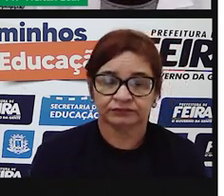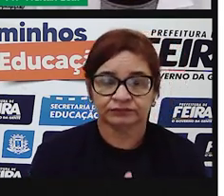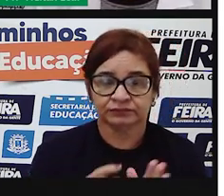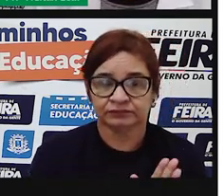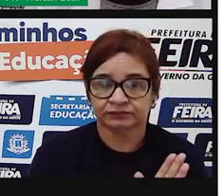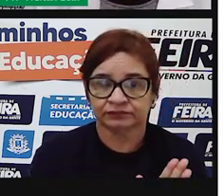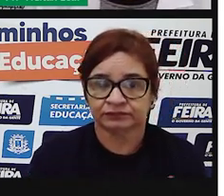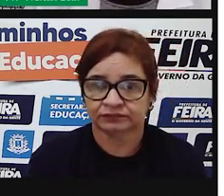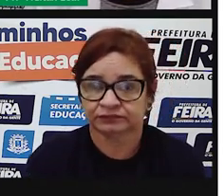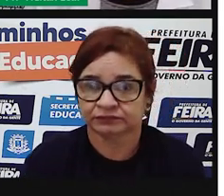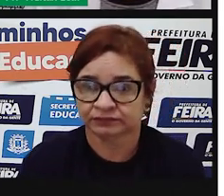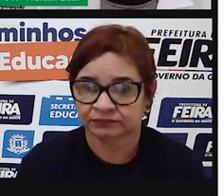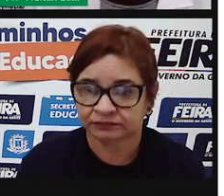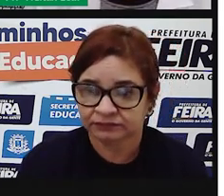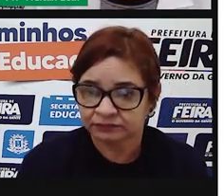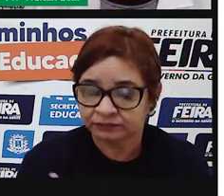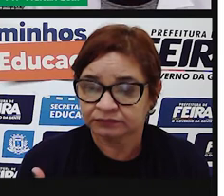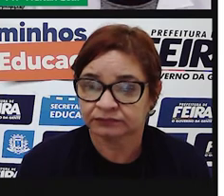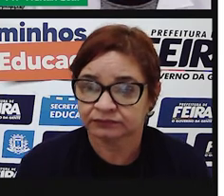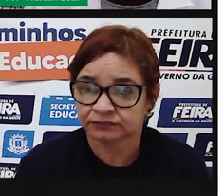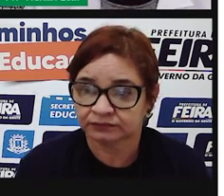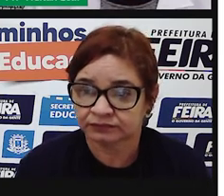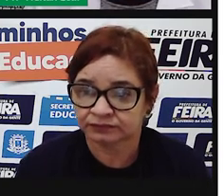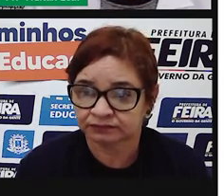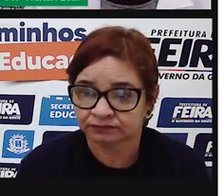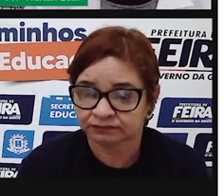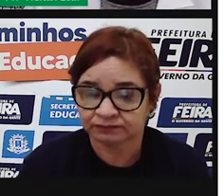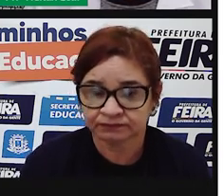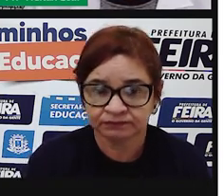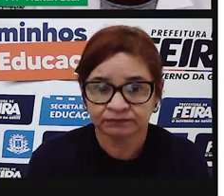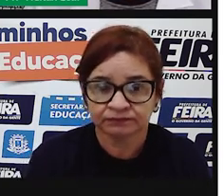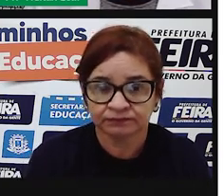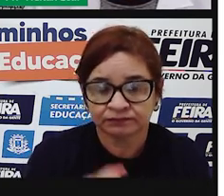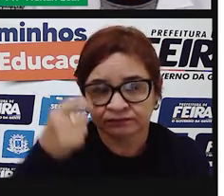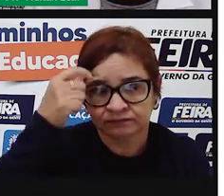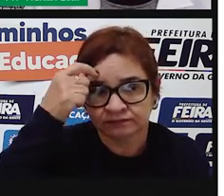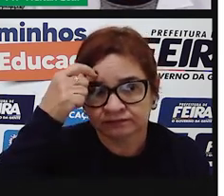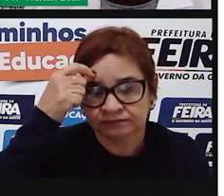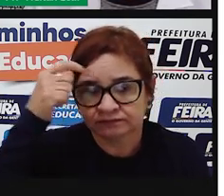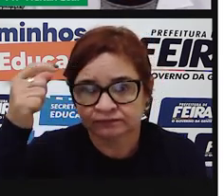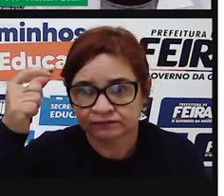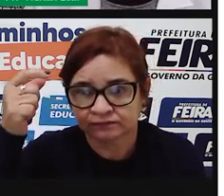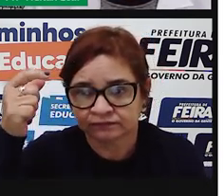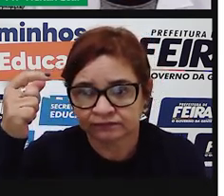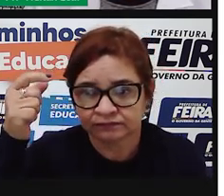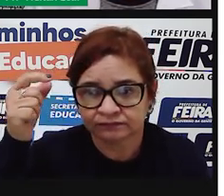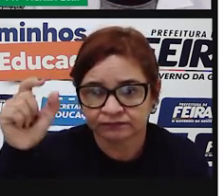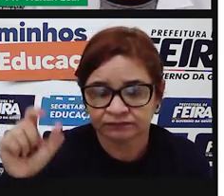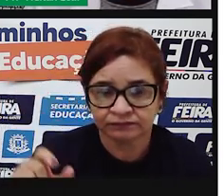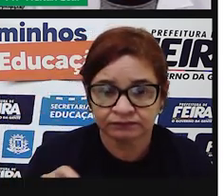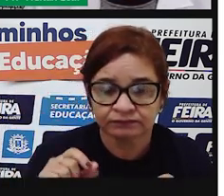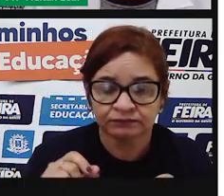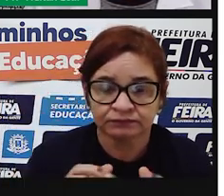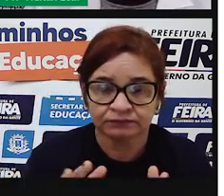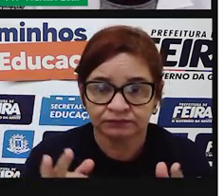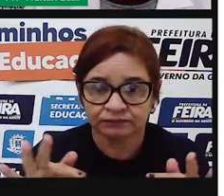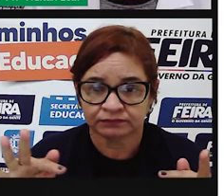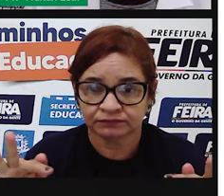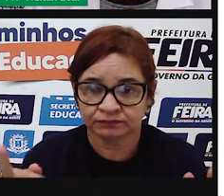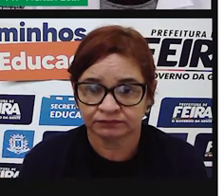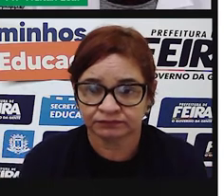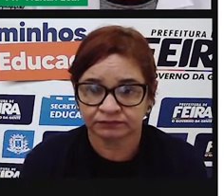hesitação ou suspensão de um pensamento ou frase. Suspensão no sentido de que a frase,